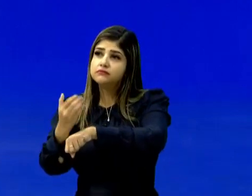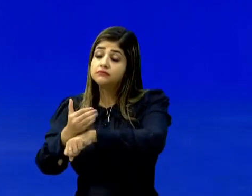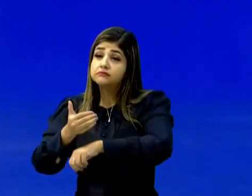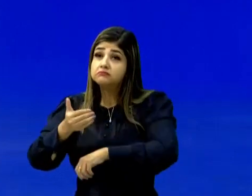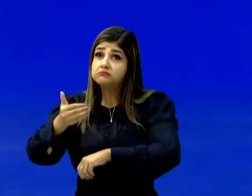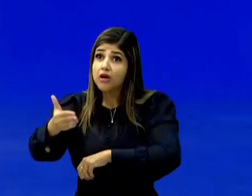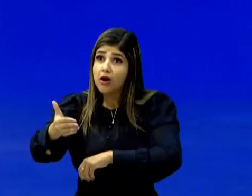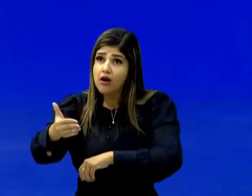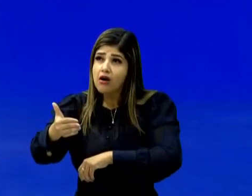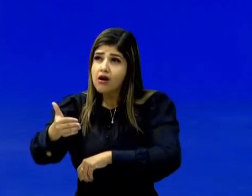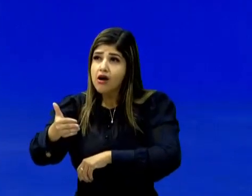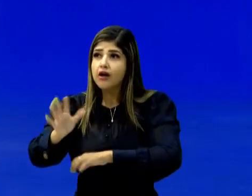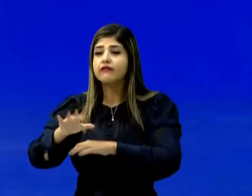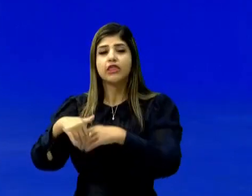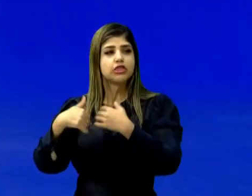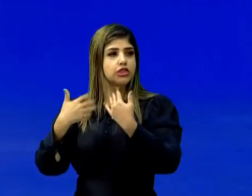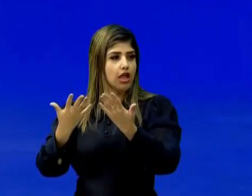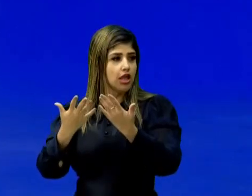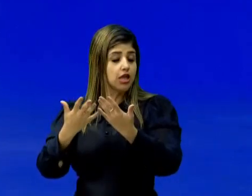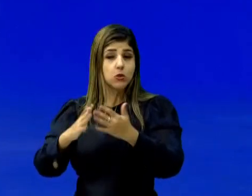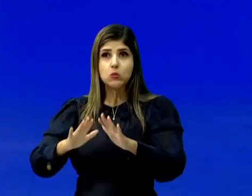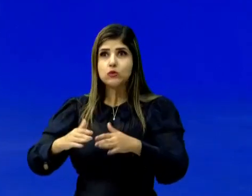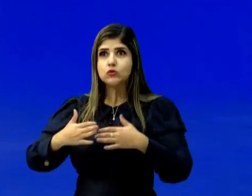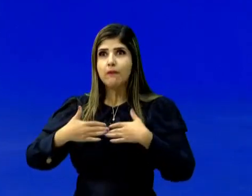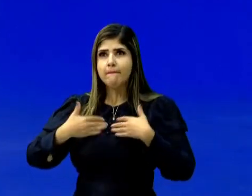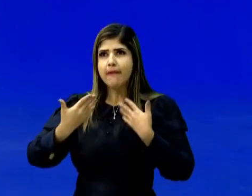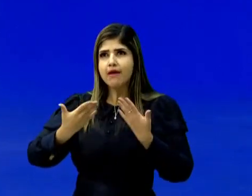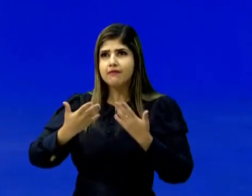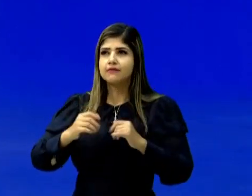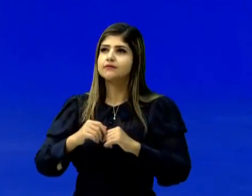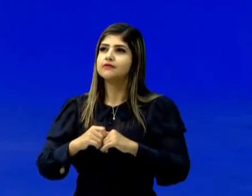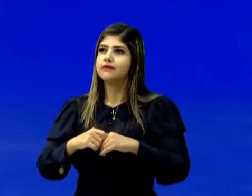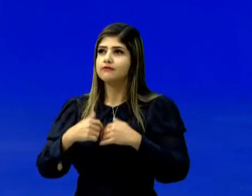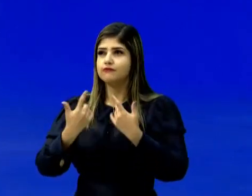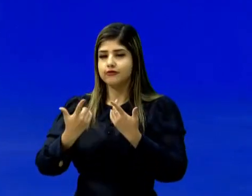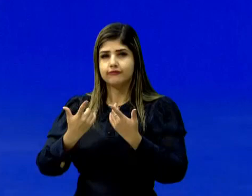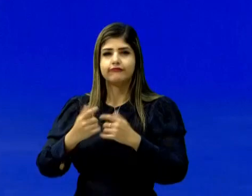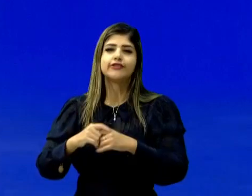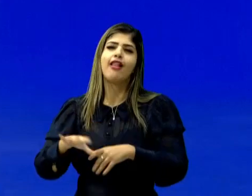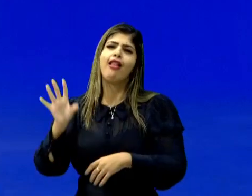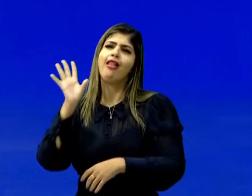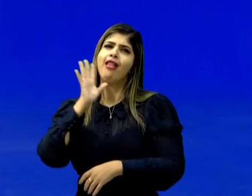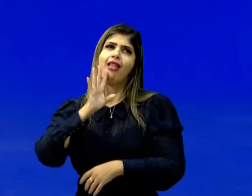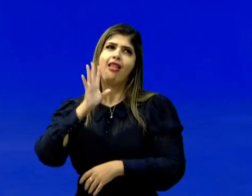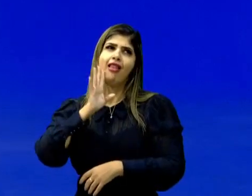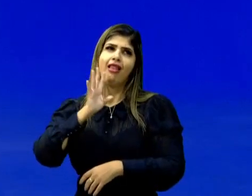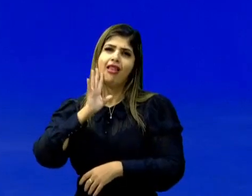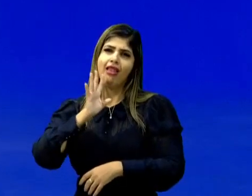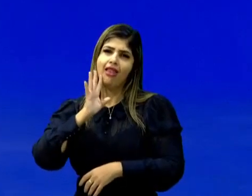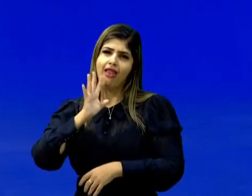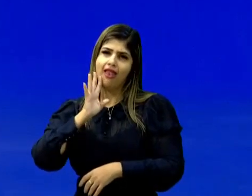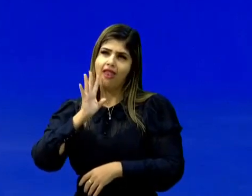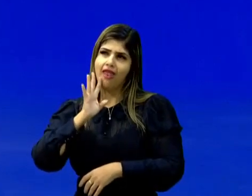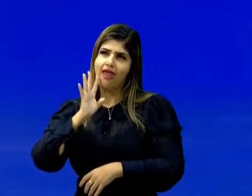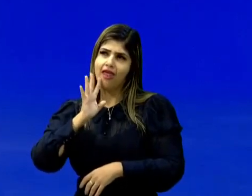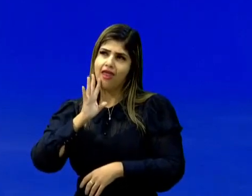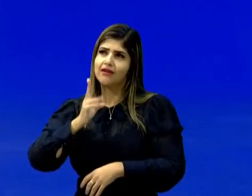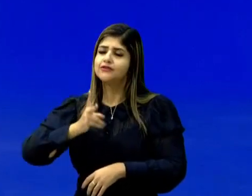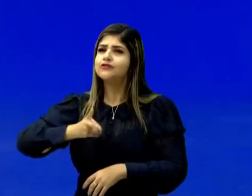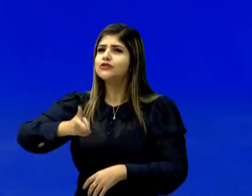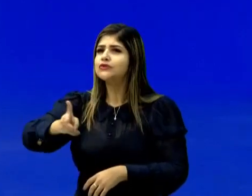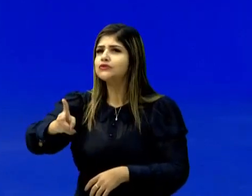próximo bloco, vai ter uma super, mega surpresa. Vocês não percam, porque vai ser muito legal, tá? E aí a gente vai estar dando